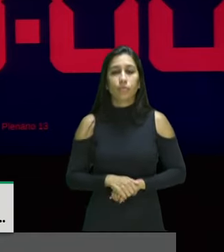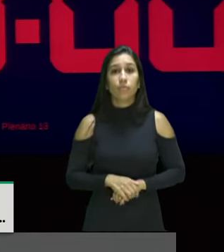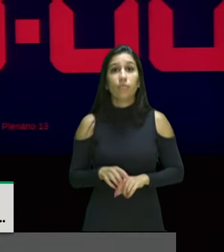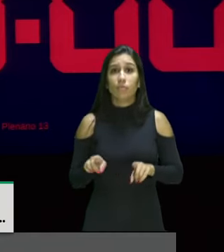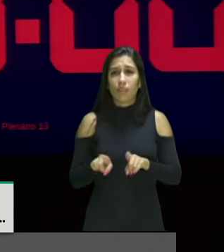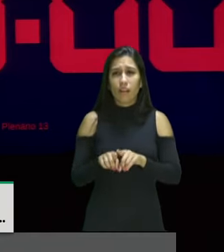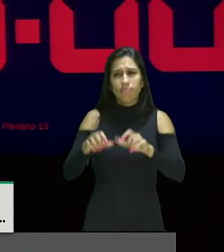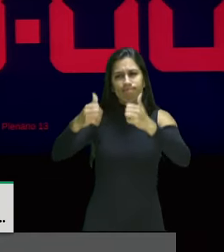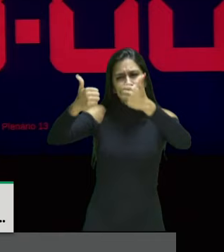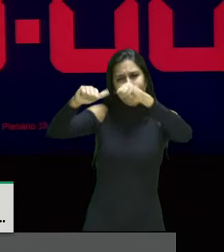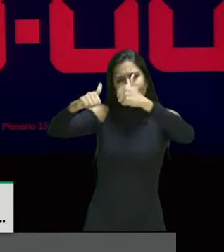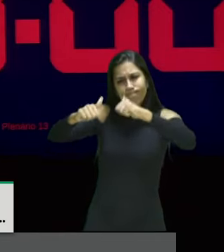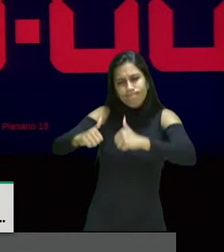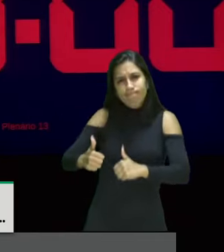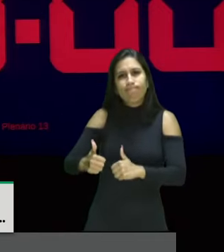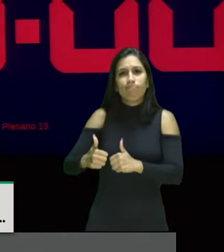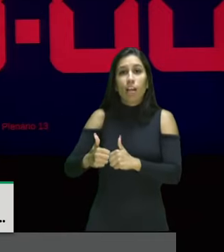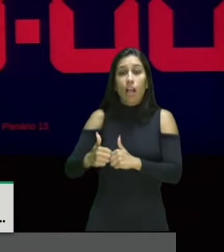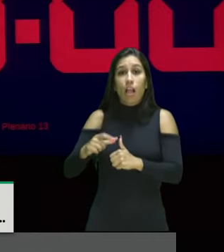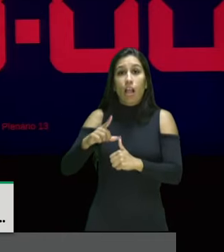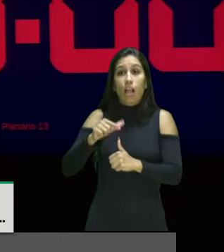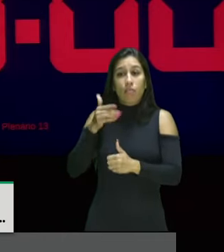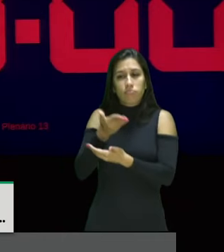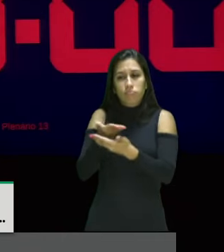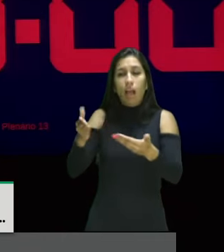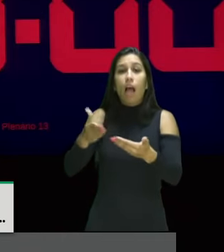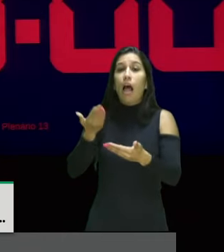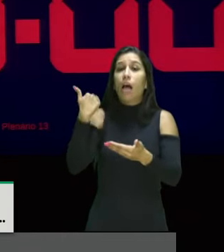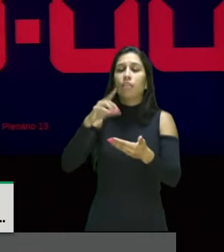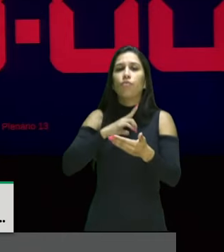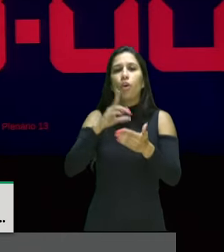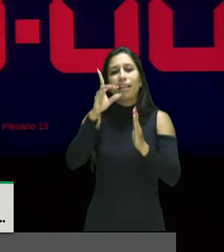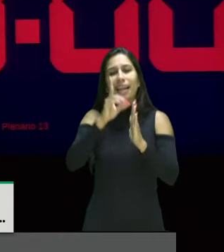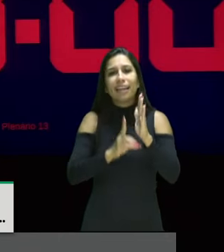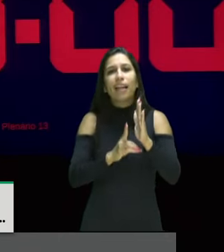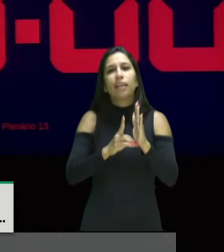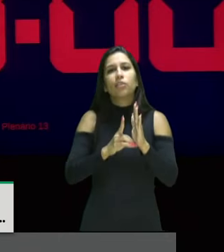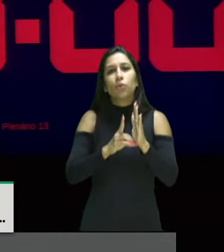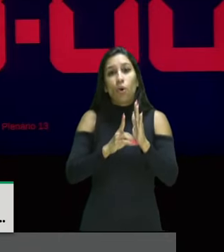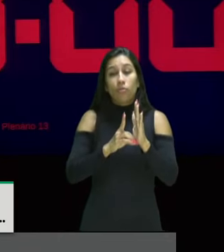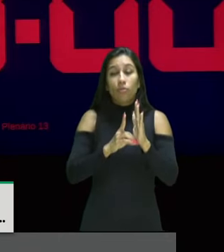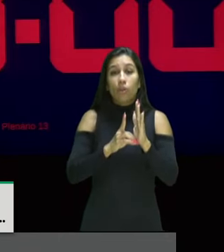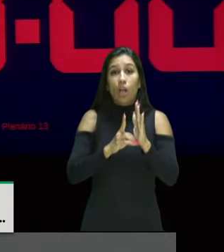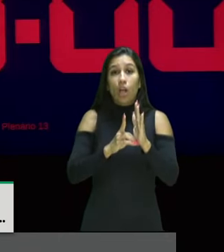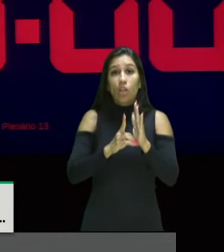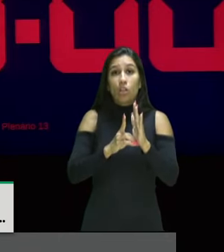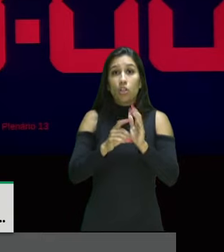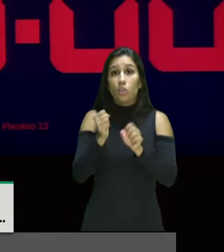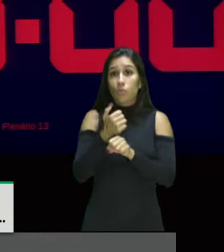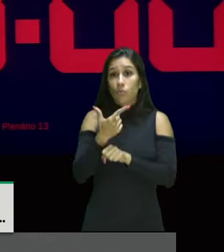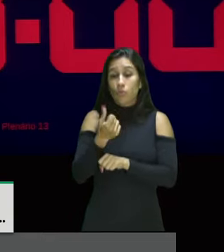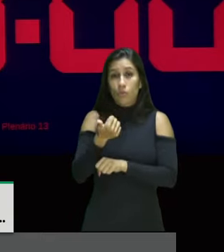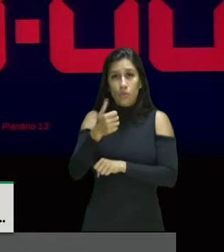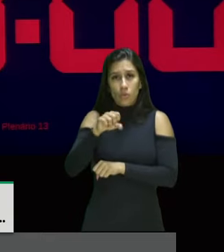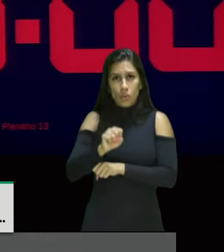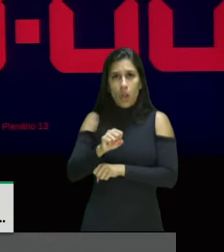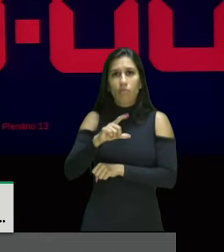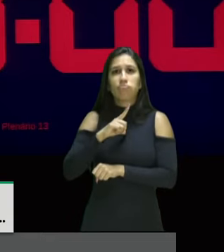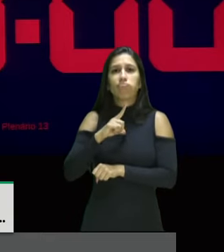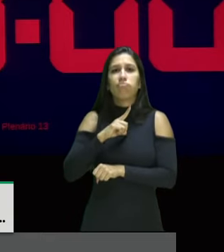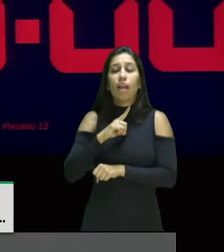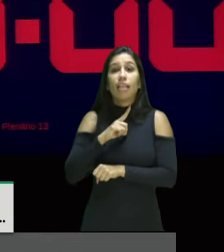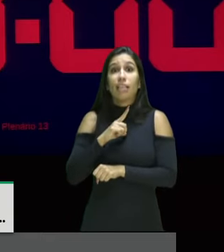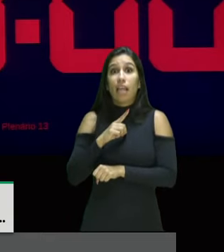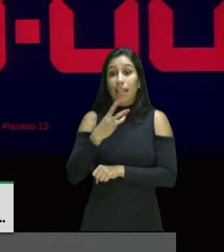ponte de educação-trabalho, foi publicado o Decreto 9.427-2018, que vier sob a reserva aos negros de